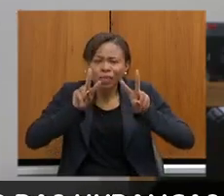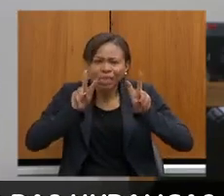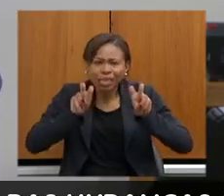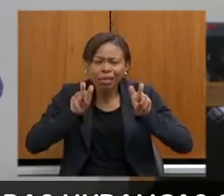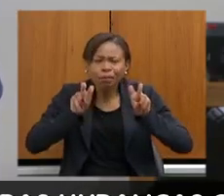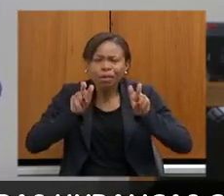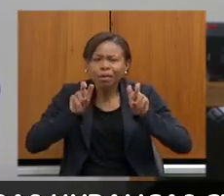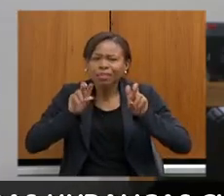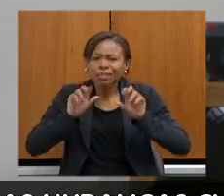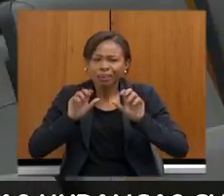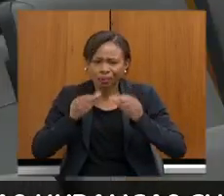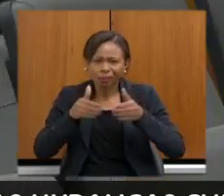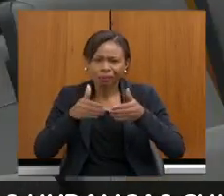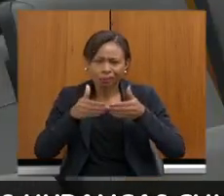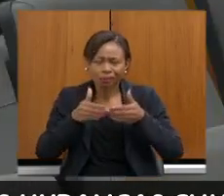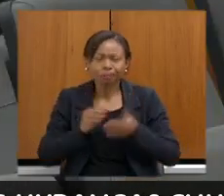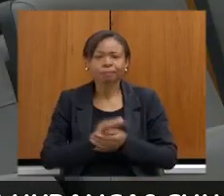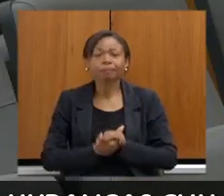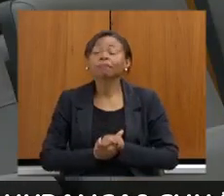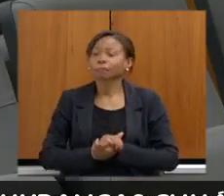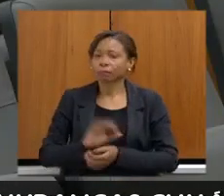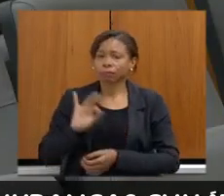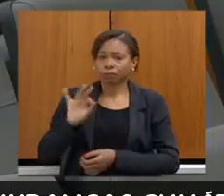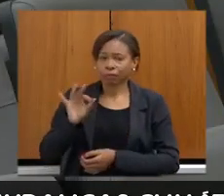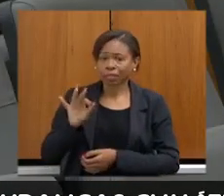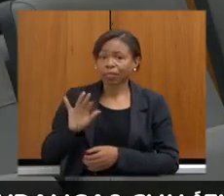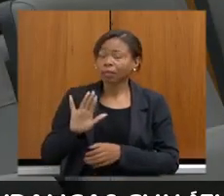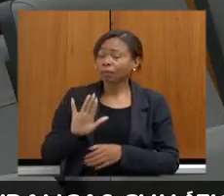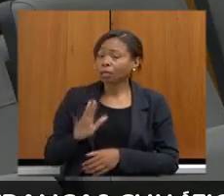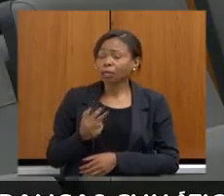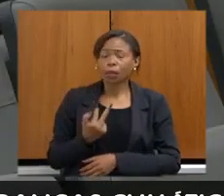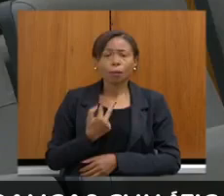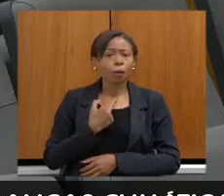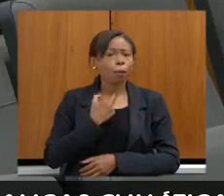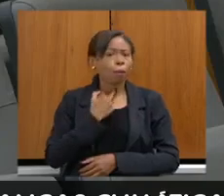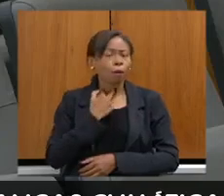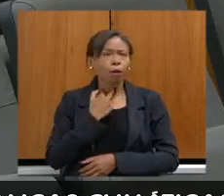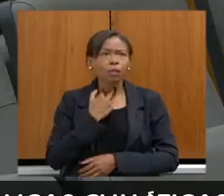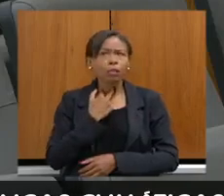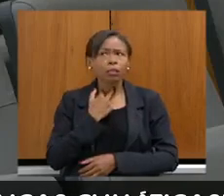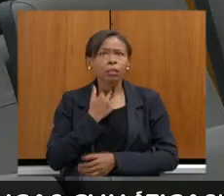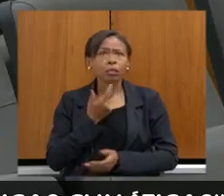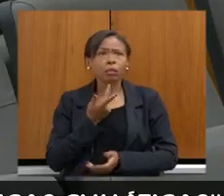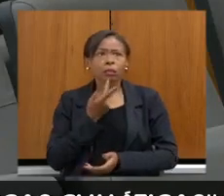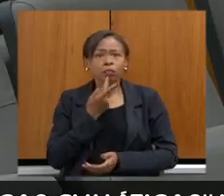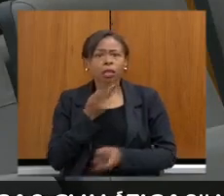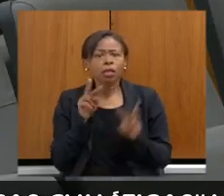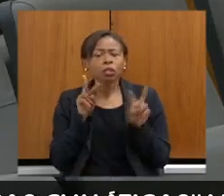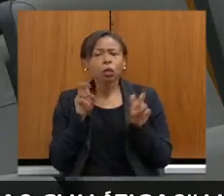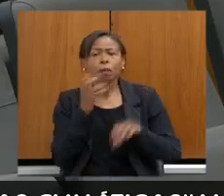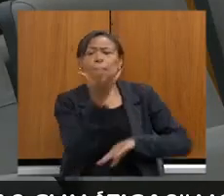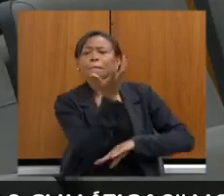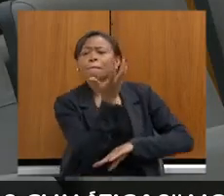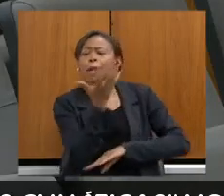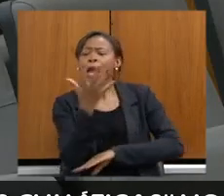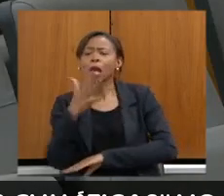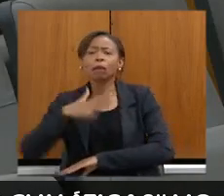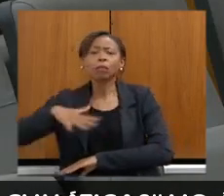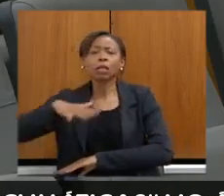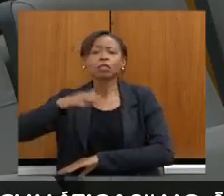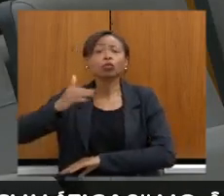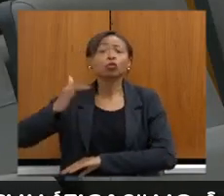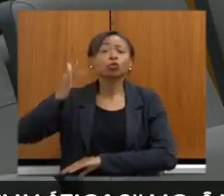fugir do tema. Claro. Nós não podemos falar em meio ambiente e, quando chegar o verão,